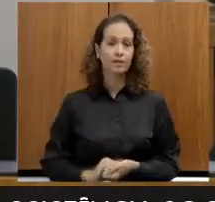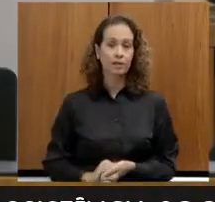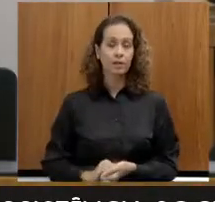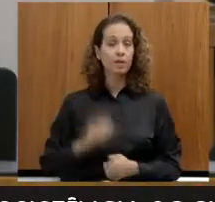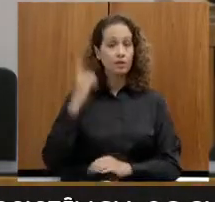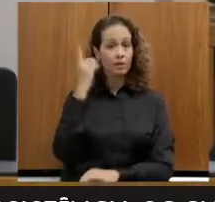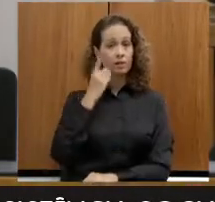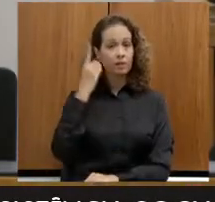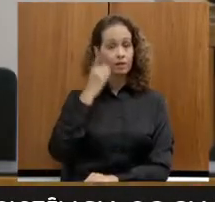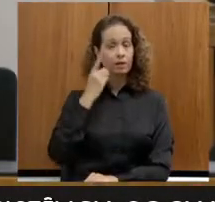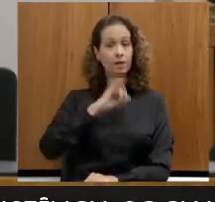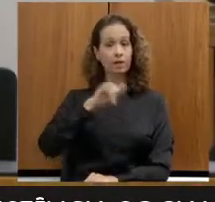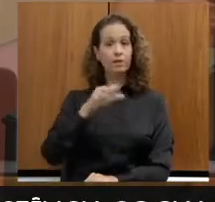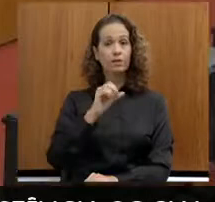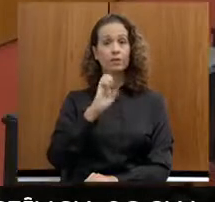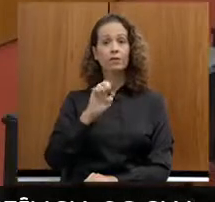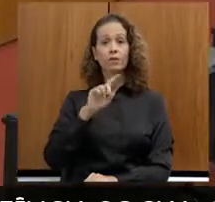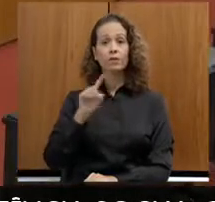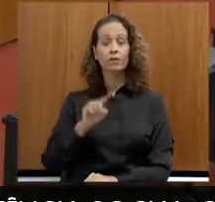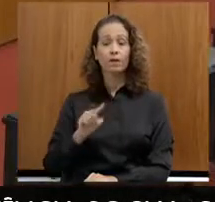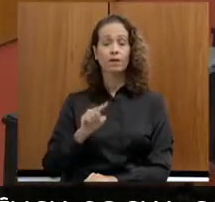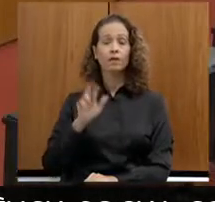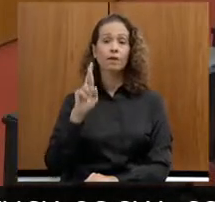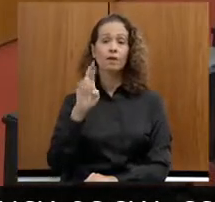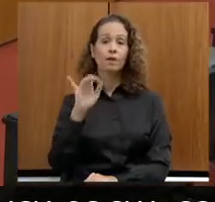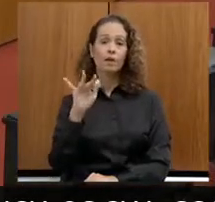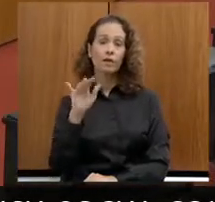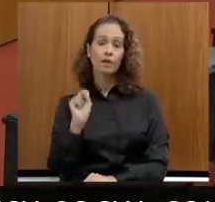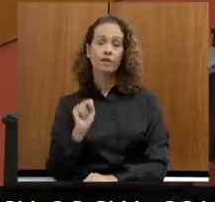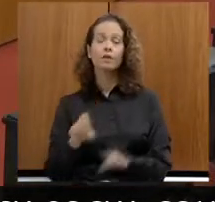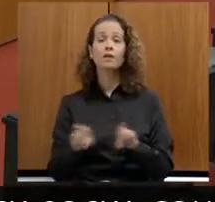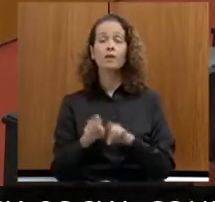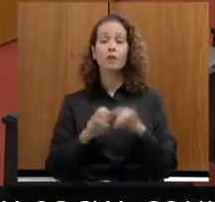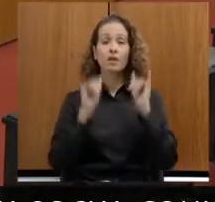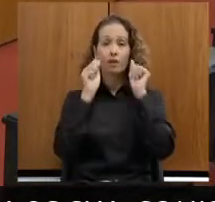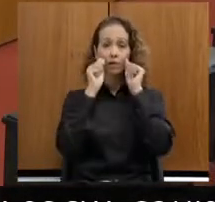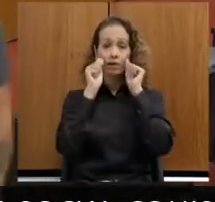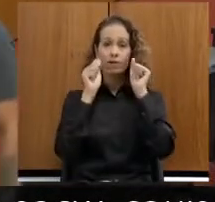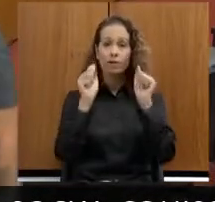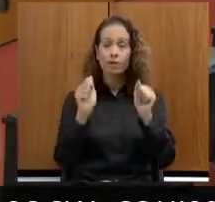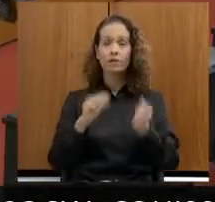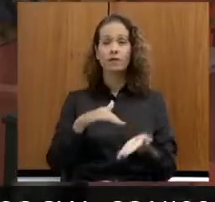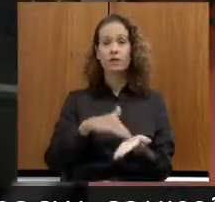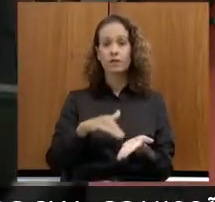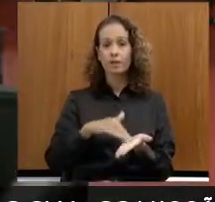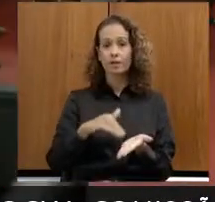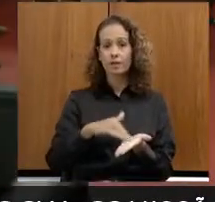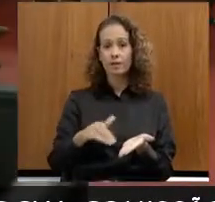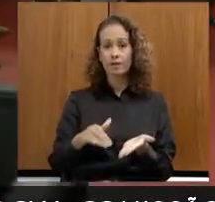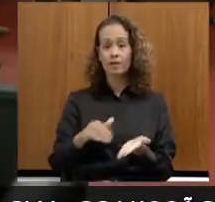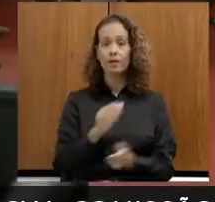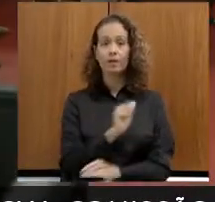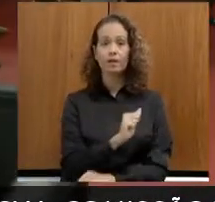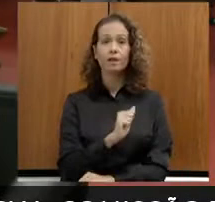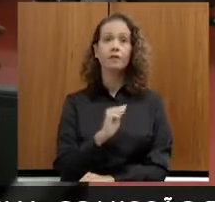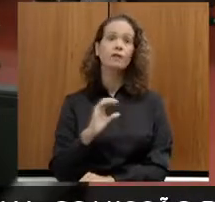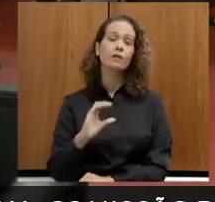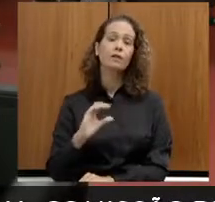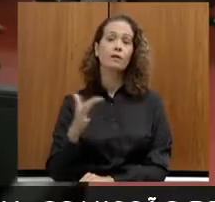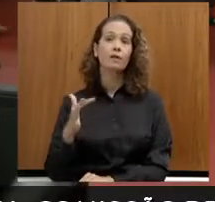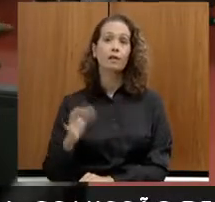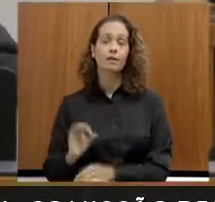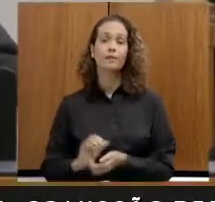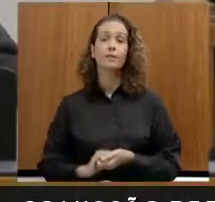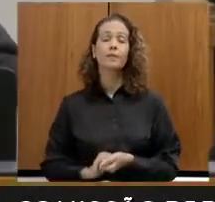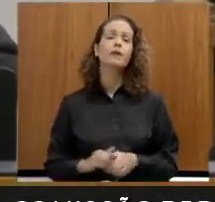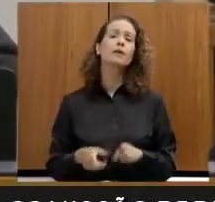deputado José Reis e os assessores da secretária da pasta da CEDES. Antes